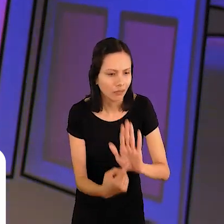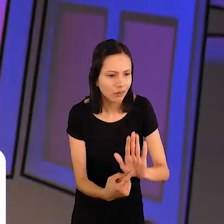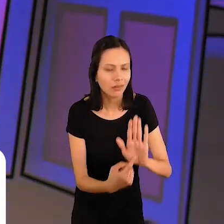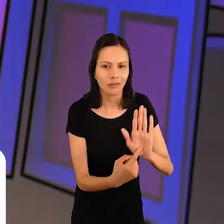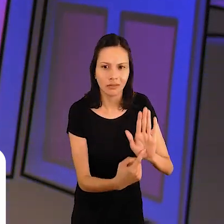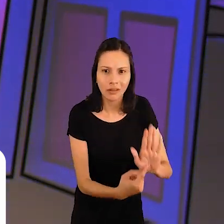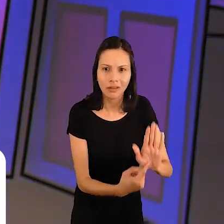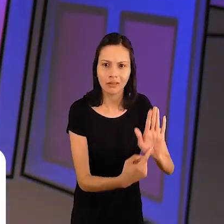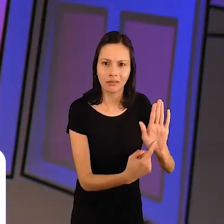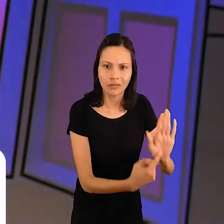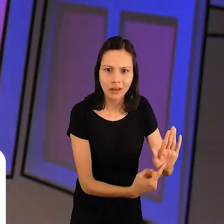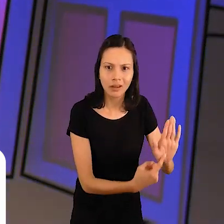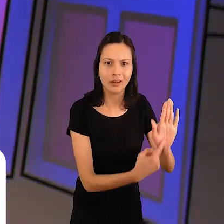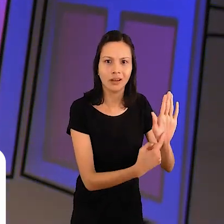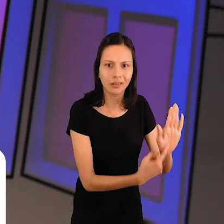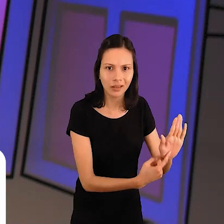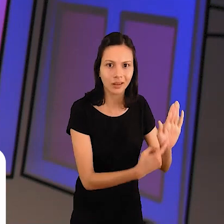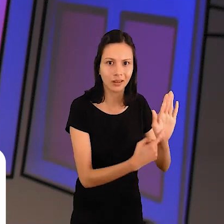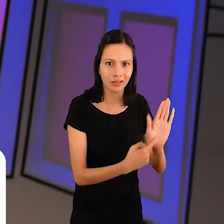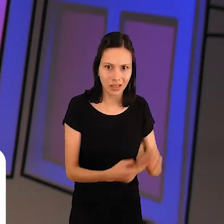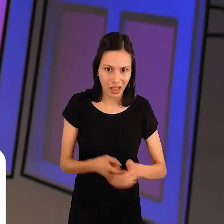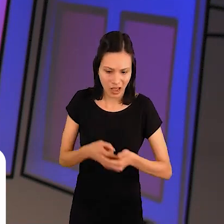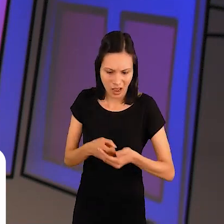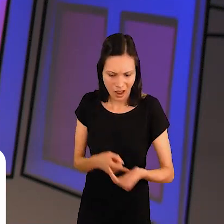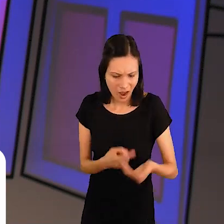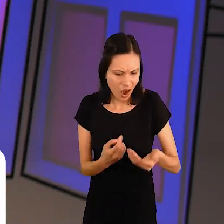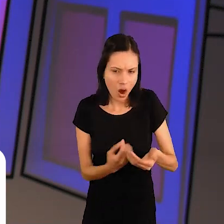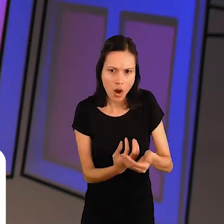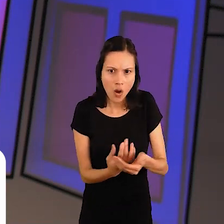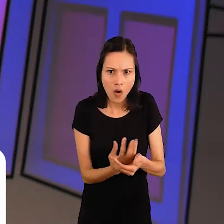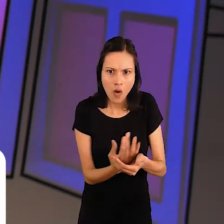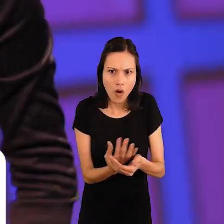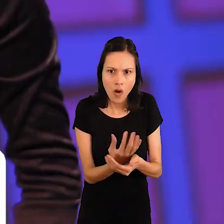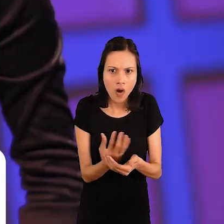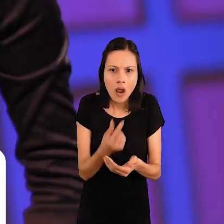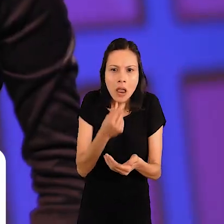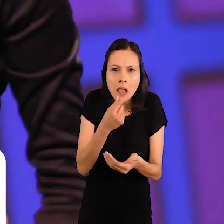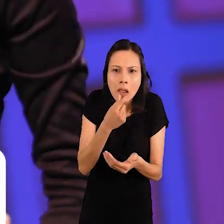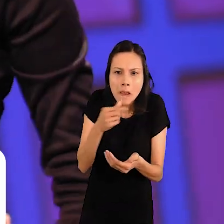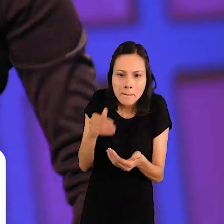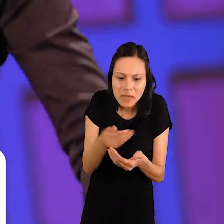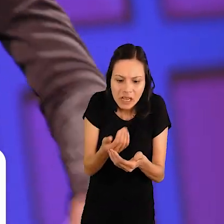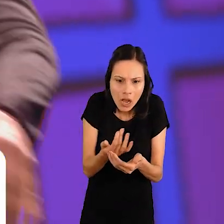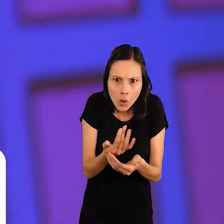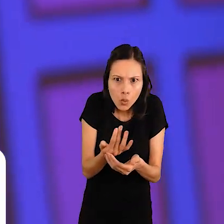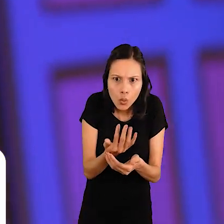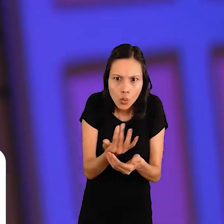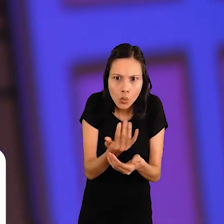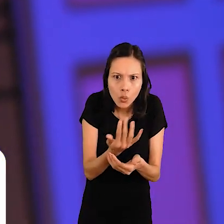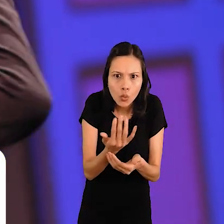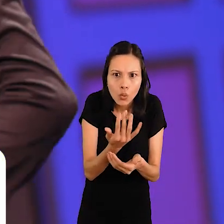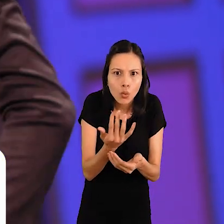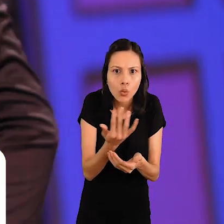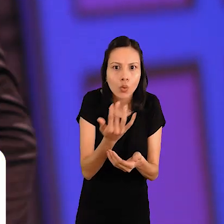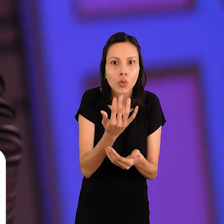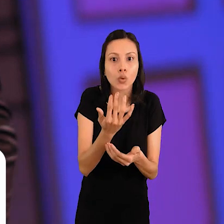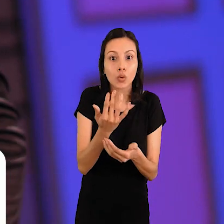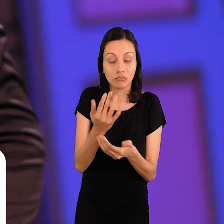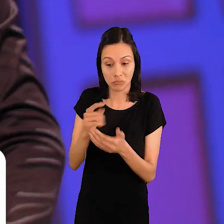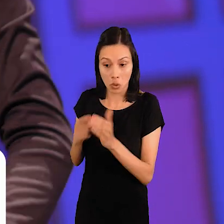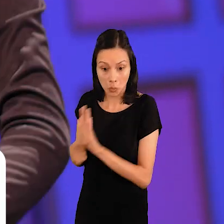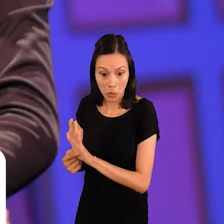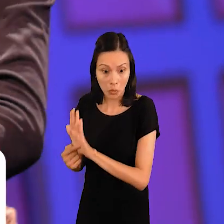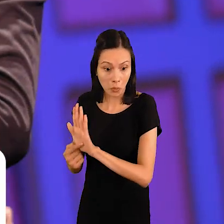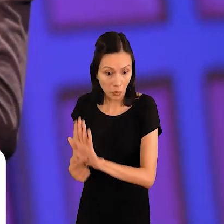aquela cumbuca com mingau fumegante. Quando ele terminou a roda, ele